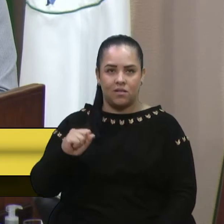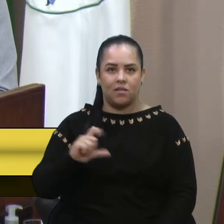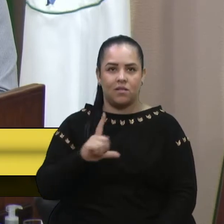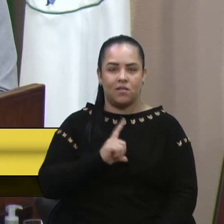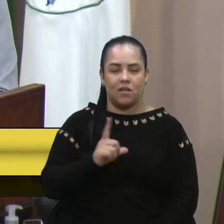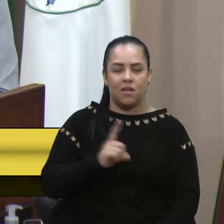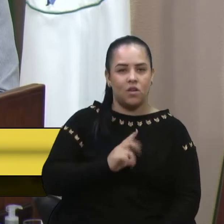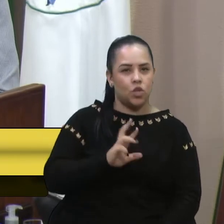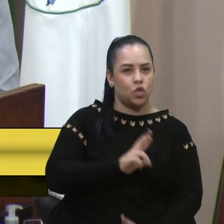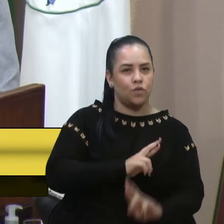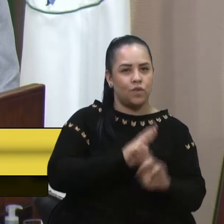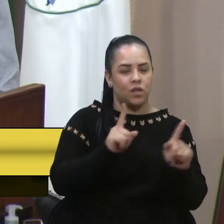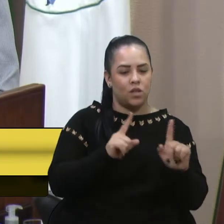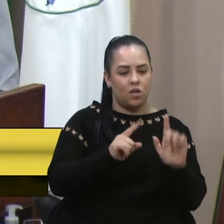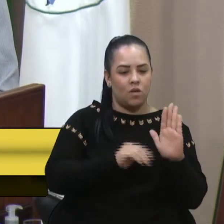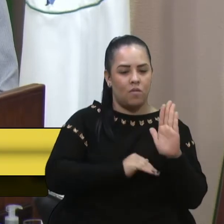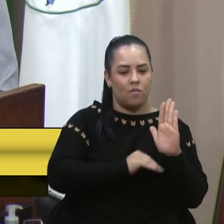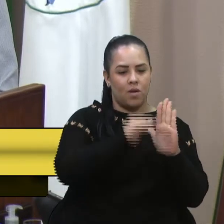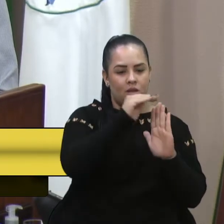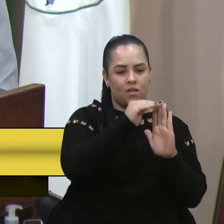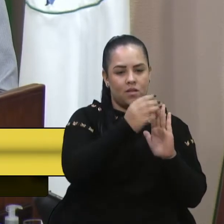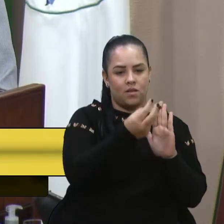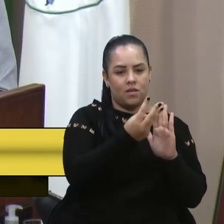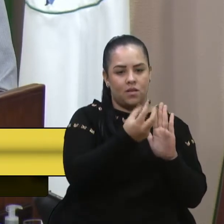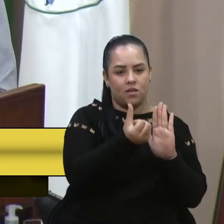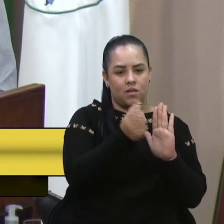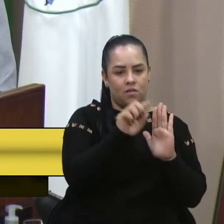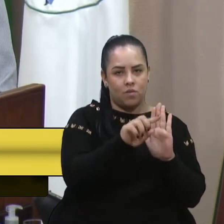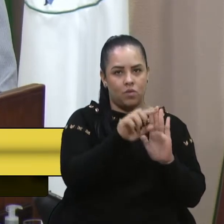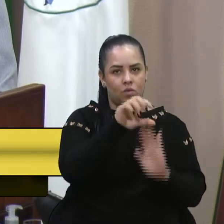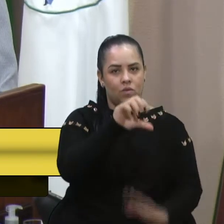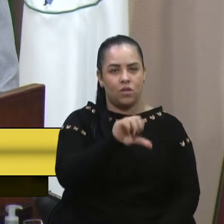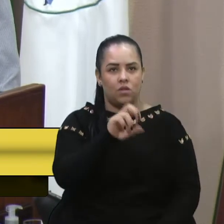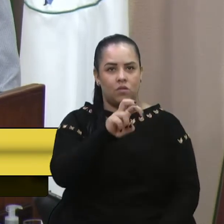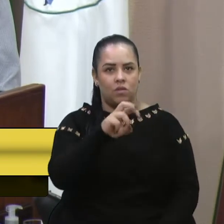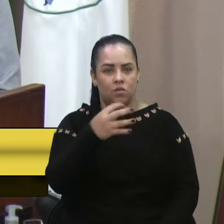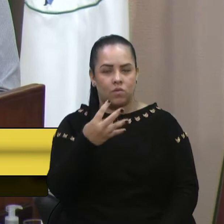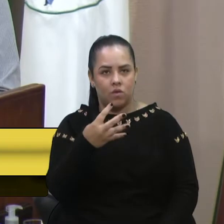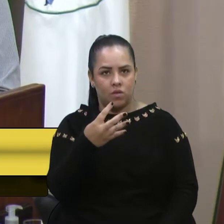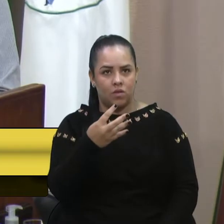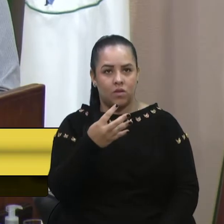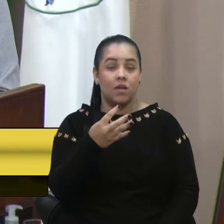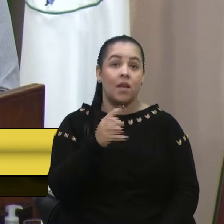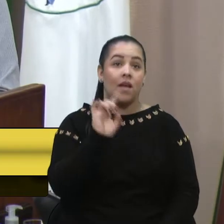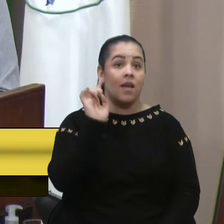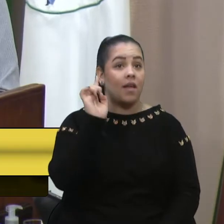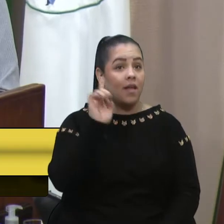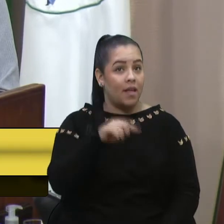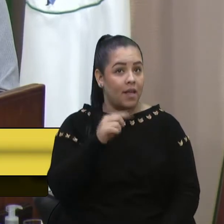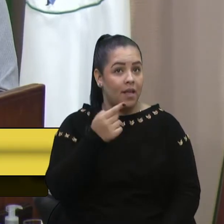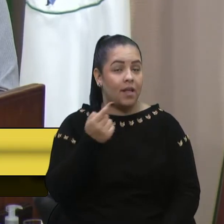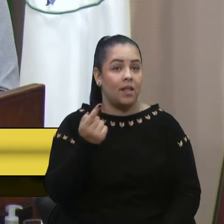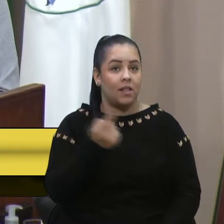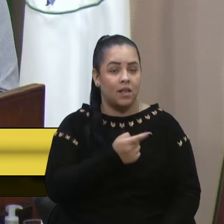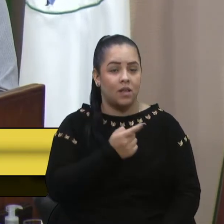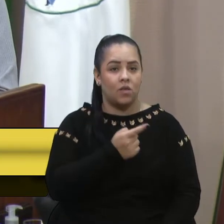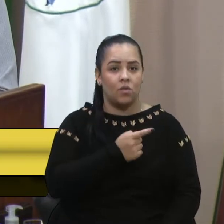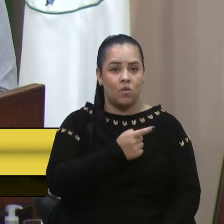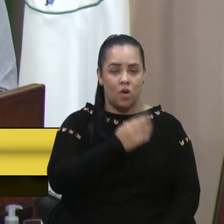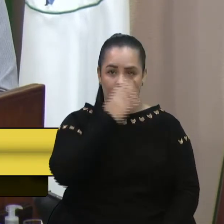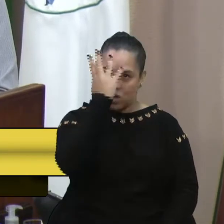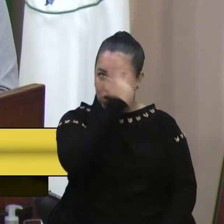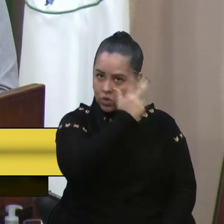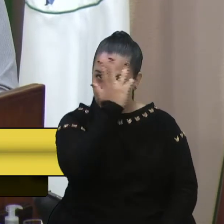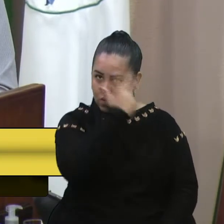diferença que está acima, com R$ 36.954,00. E é nesse sentido que o prefeito Adiló vai